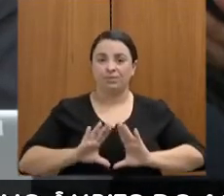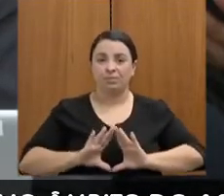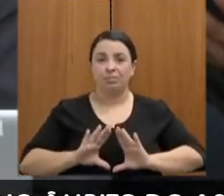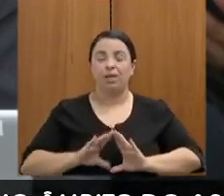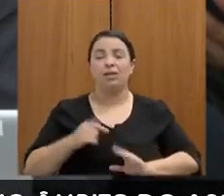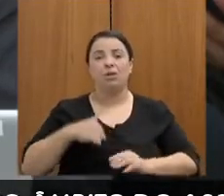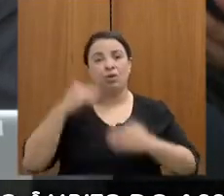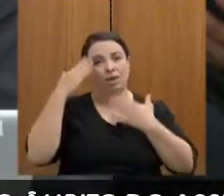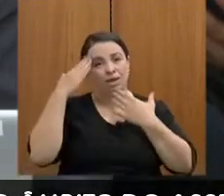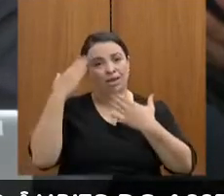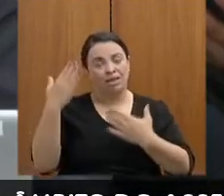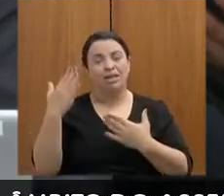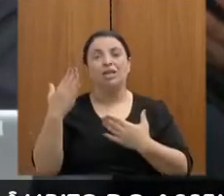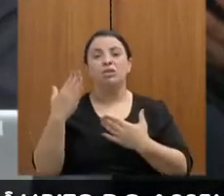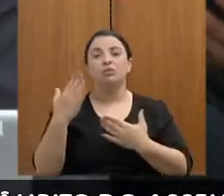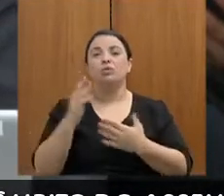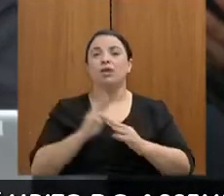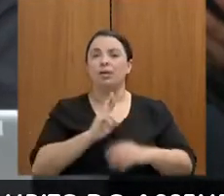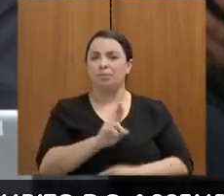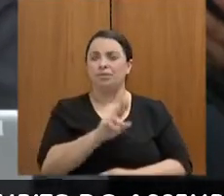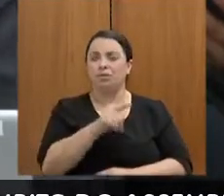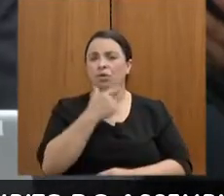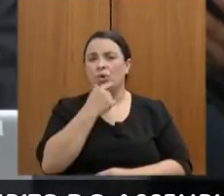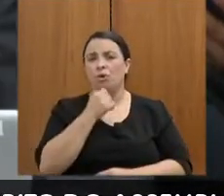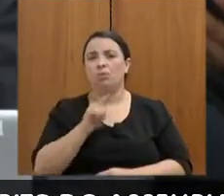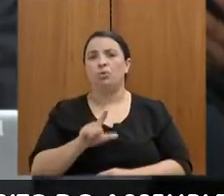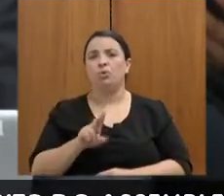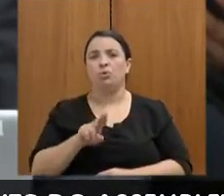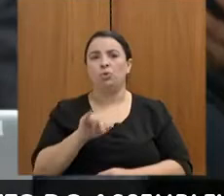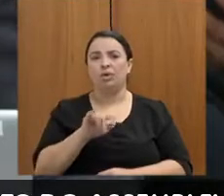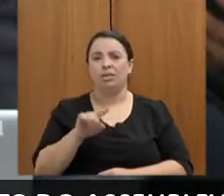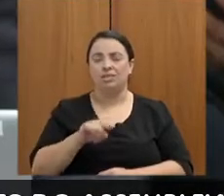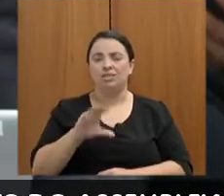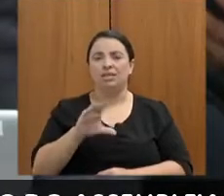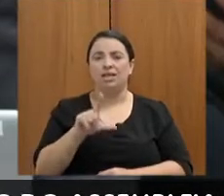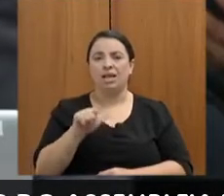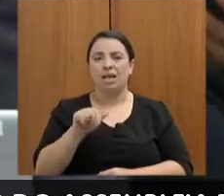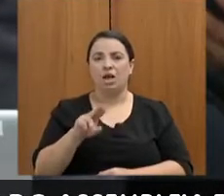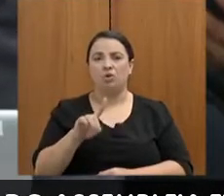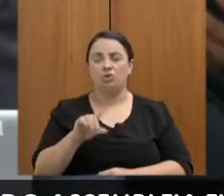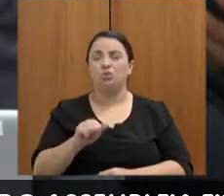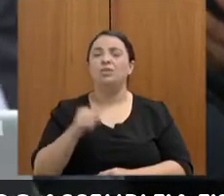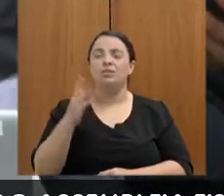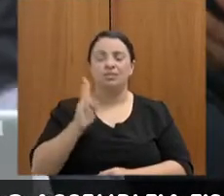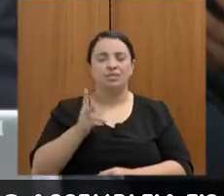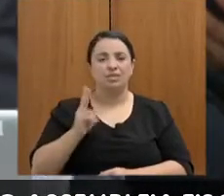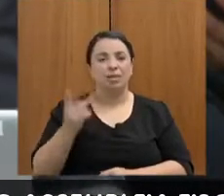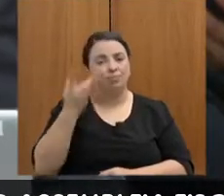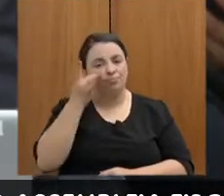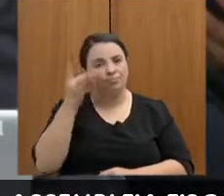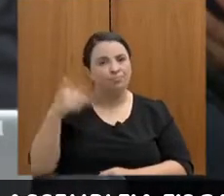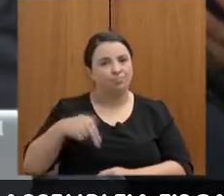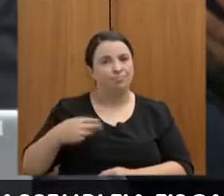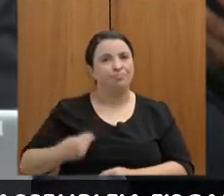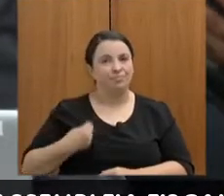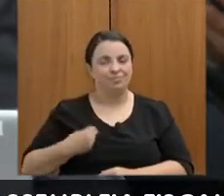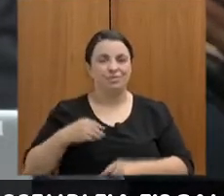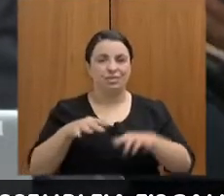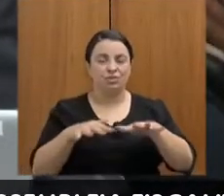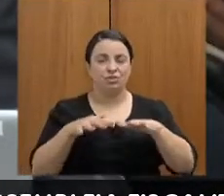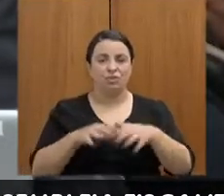Luiz Cláudio, que sempre está presente aqui em nossas audiências, obrigado por disponibilizar a ele. Sou conhecido como deputado anti